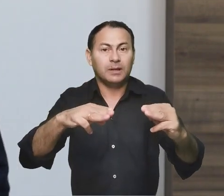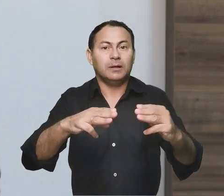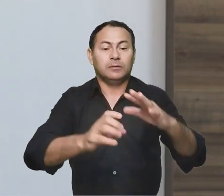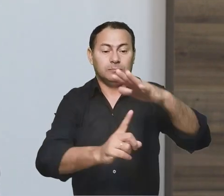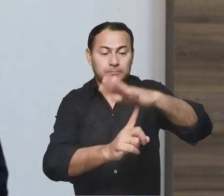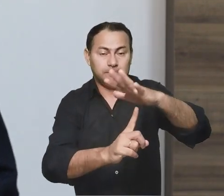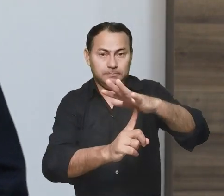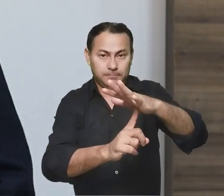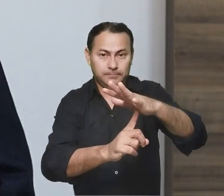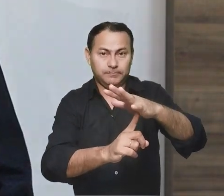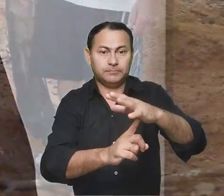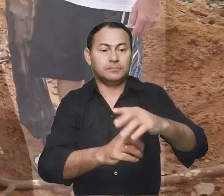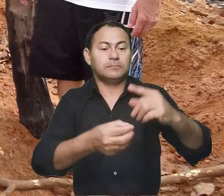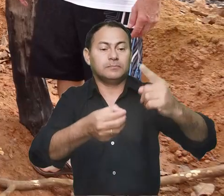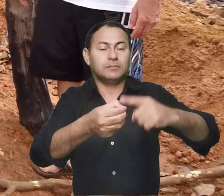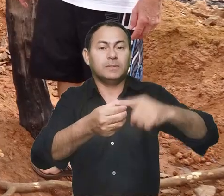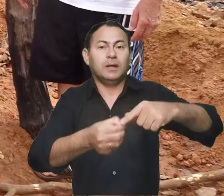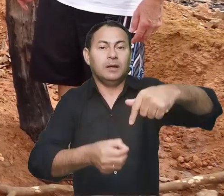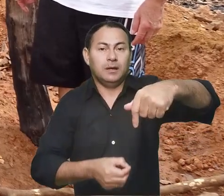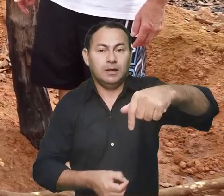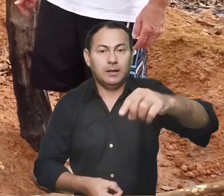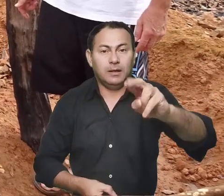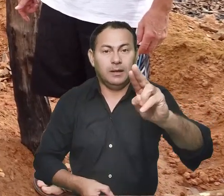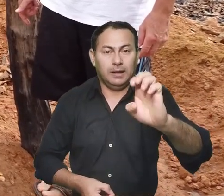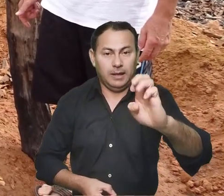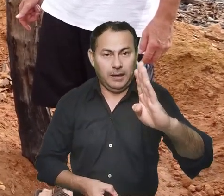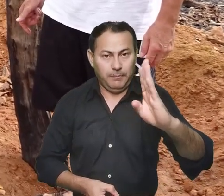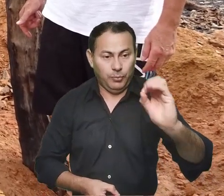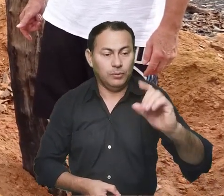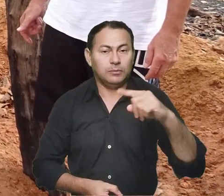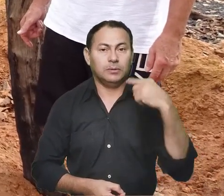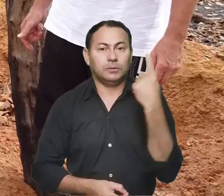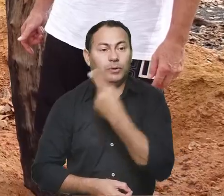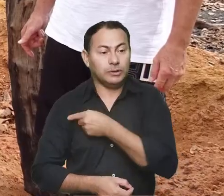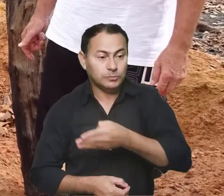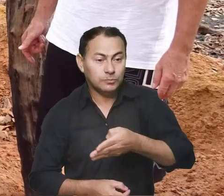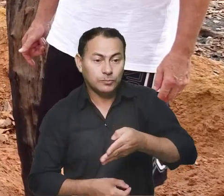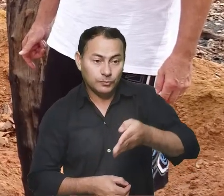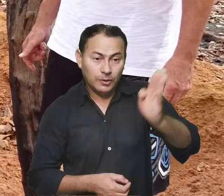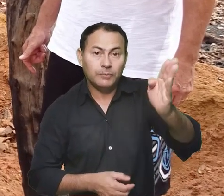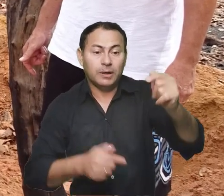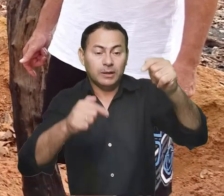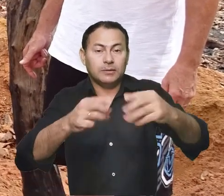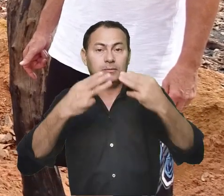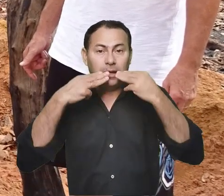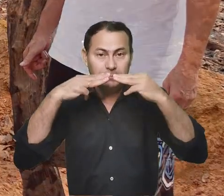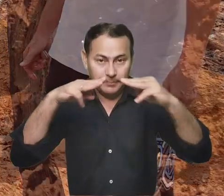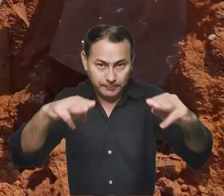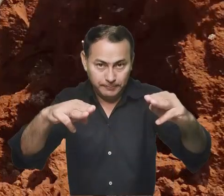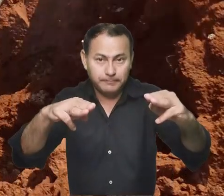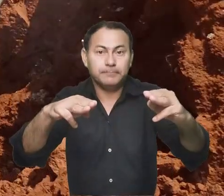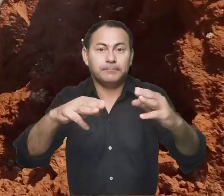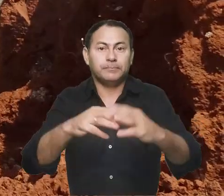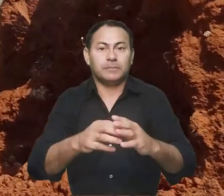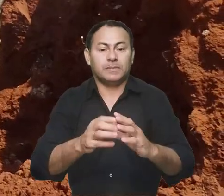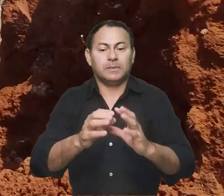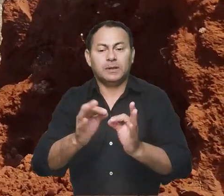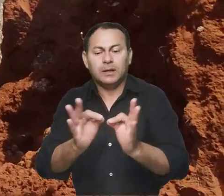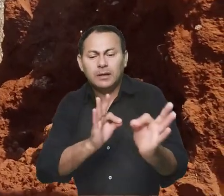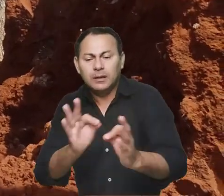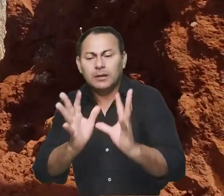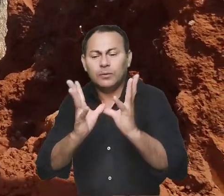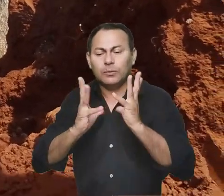do Paraná, na cidade de Quebo. Nós fomos com a missão de